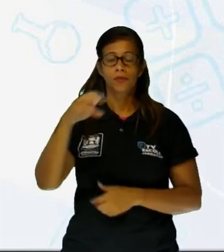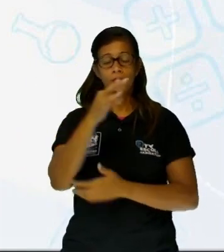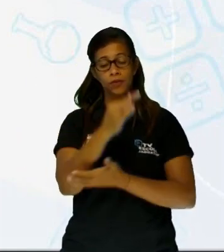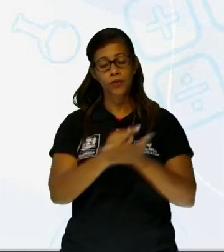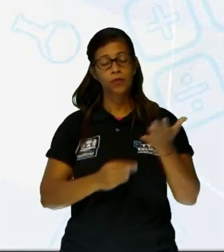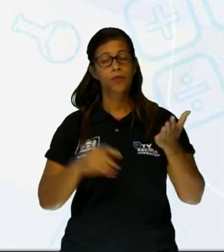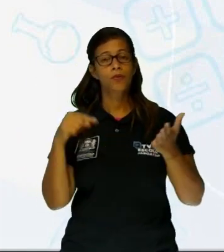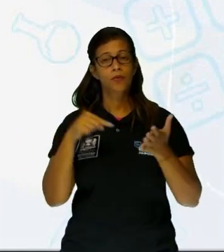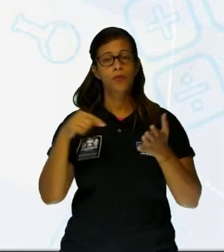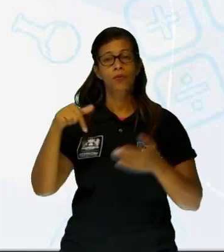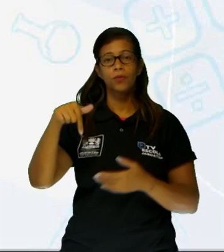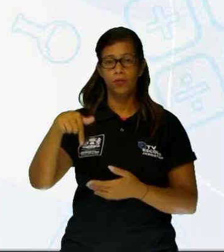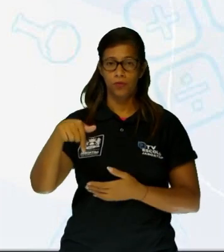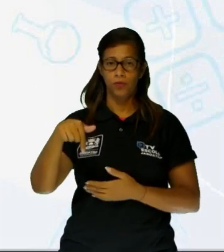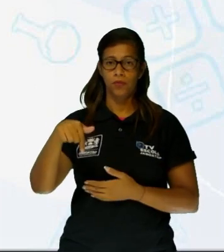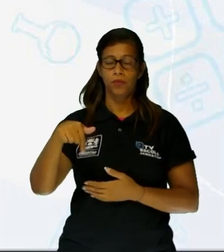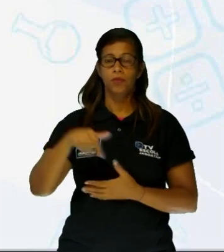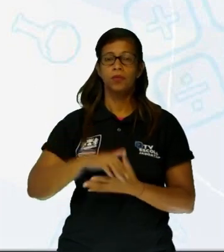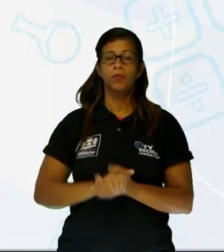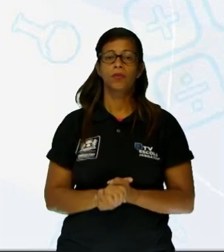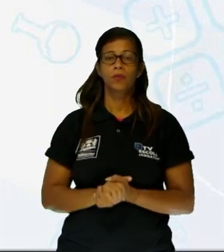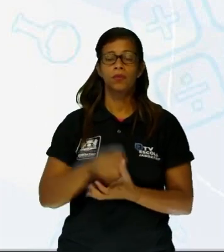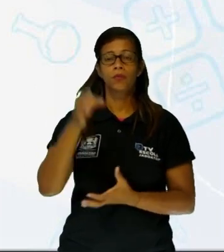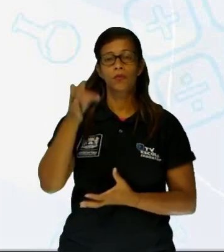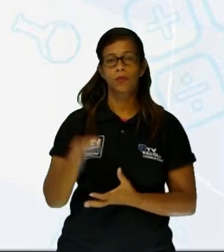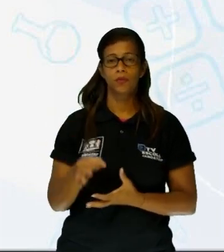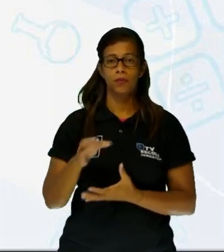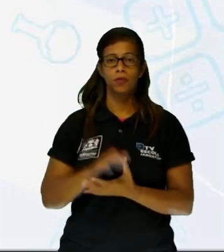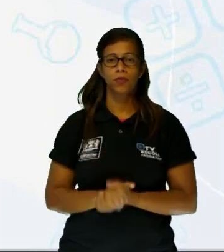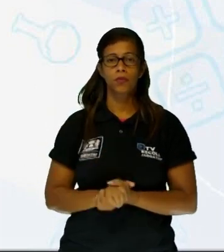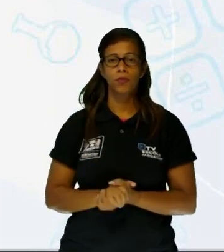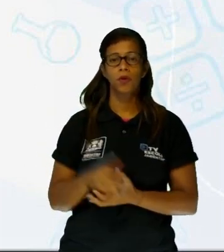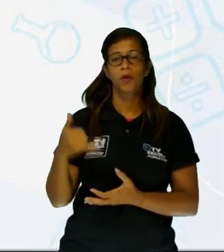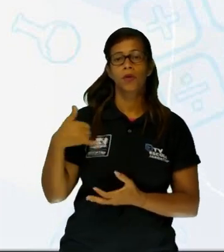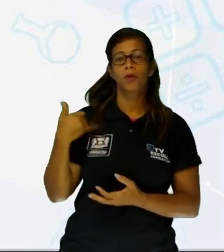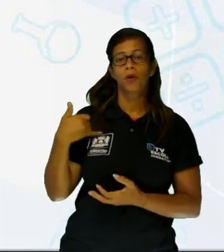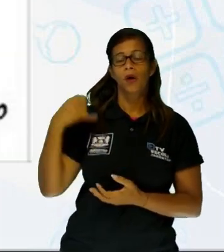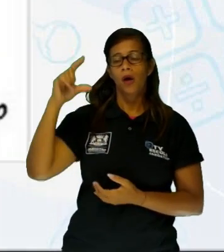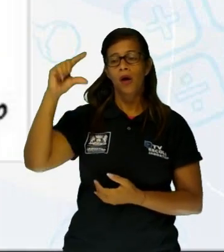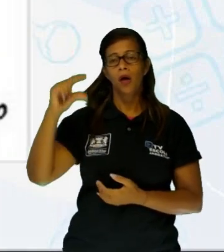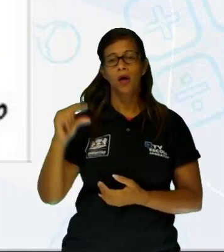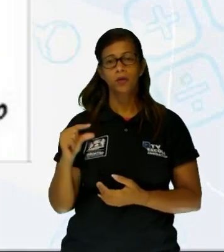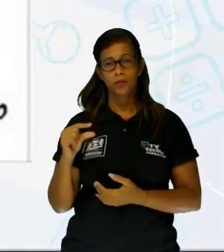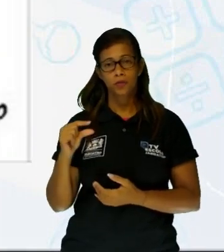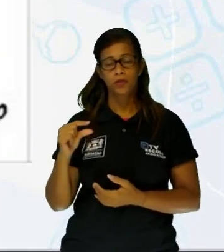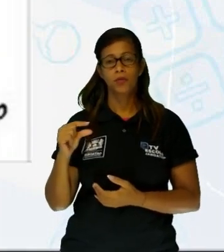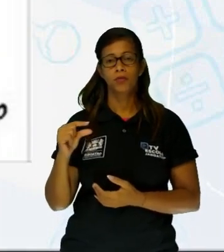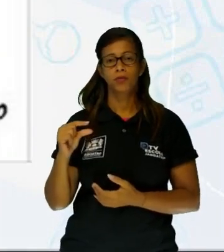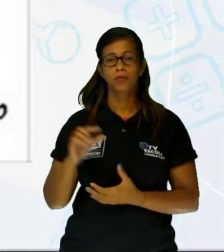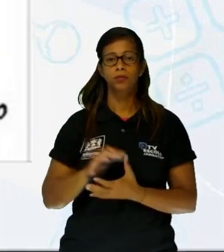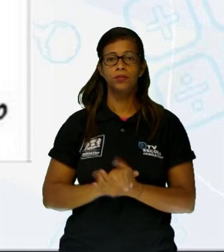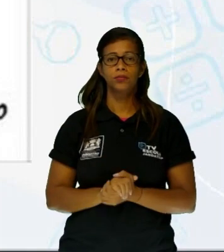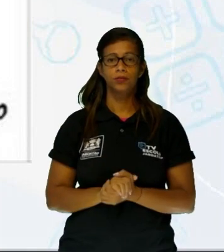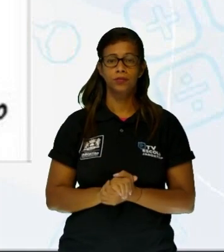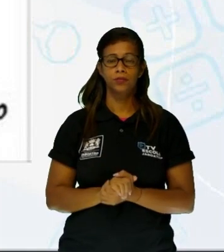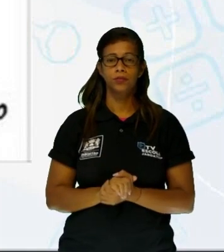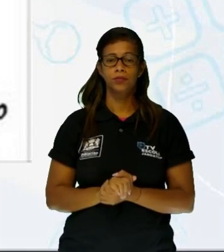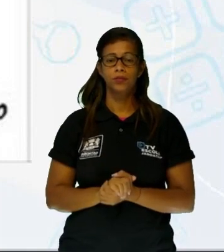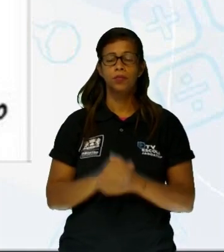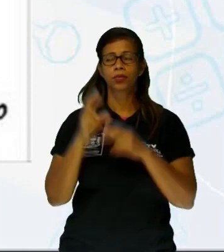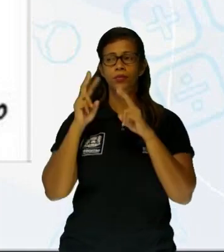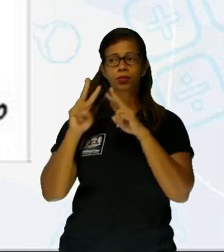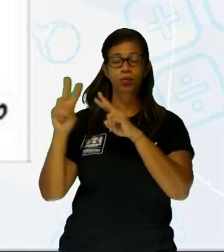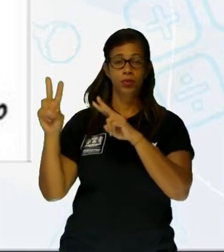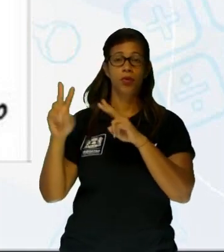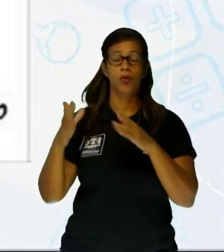afirmar que a justiça favorável à redução da maioridade penal, a gente sabe que não, né? Porque ela foi surpreendida, né? Olha só, ela